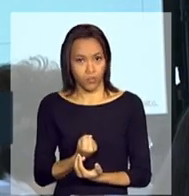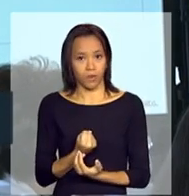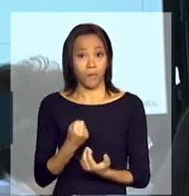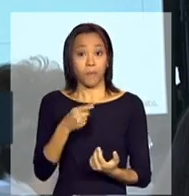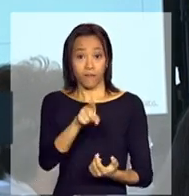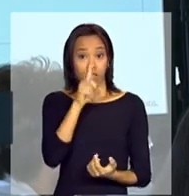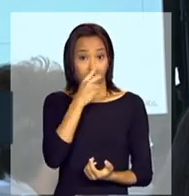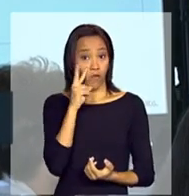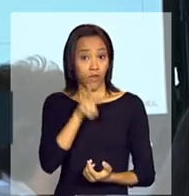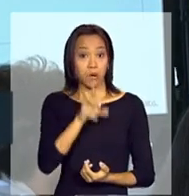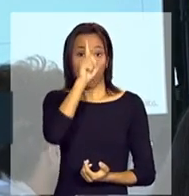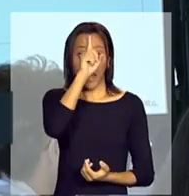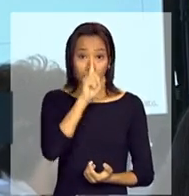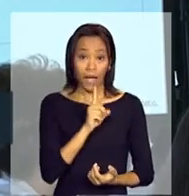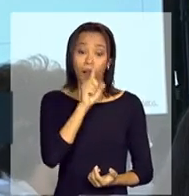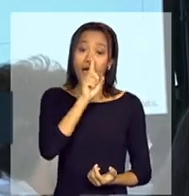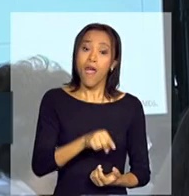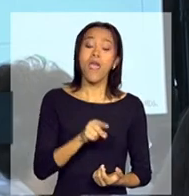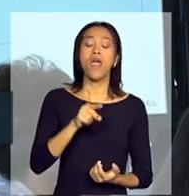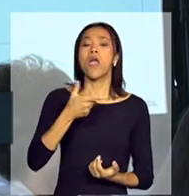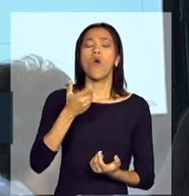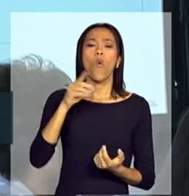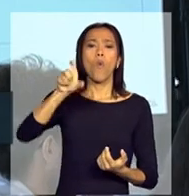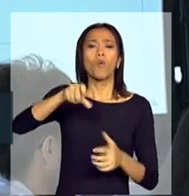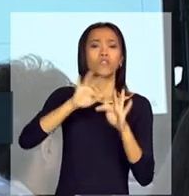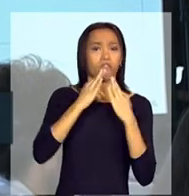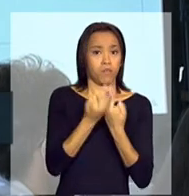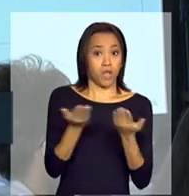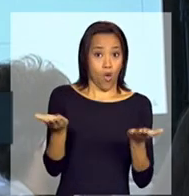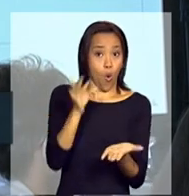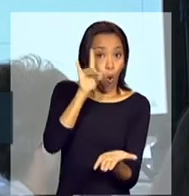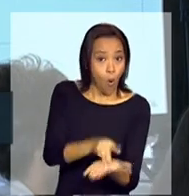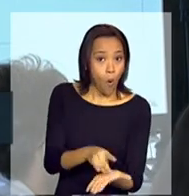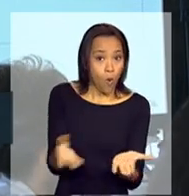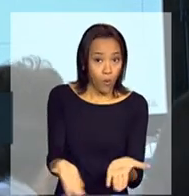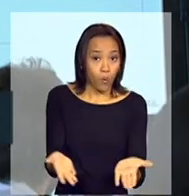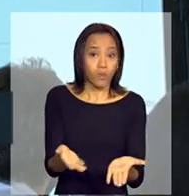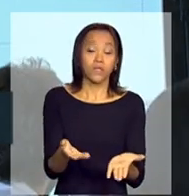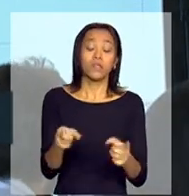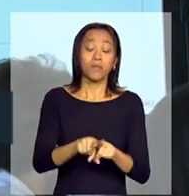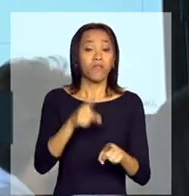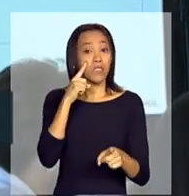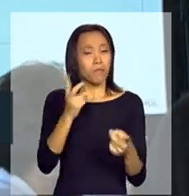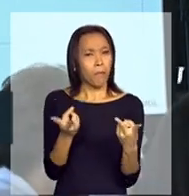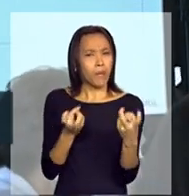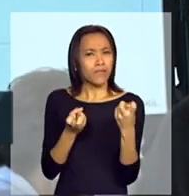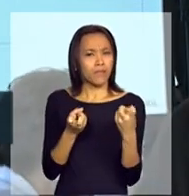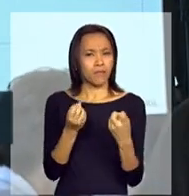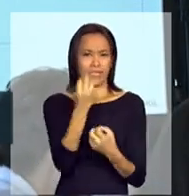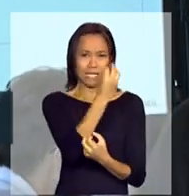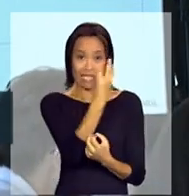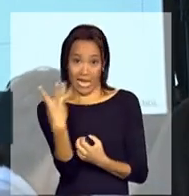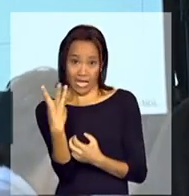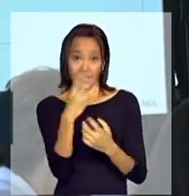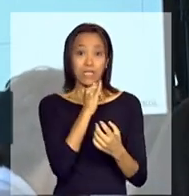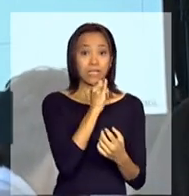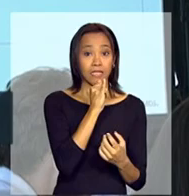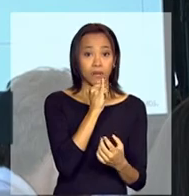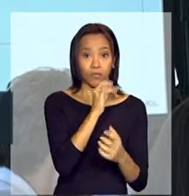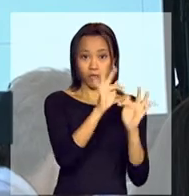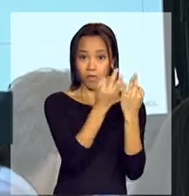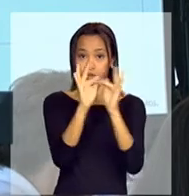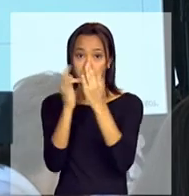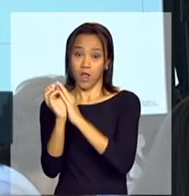aqui amarela é o Bolsa Família, na sua versão original, e aí percebam, três exemplos aleatórios. Uma das